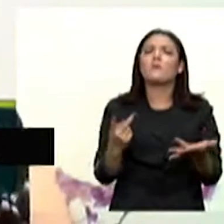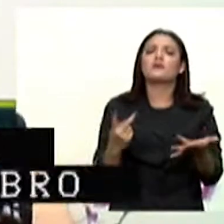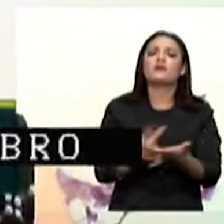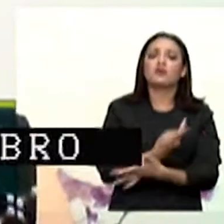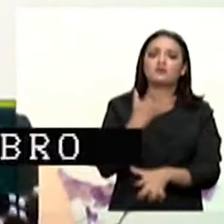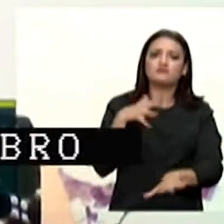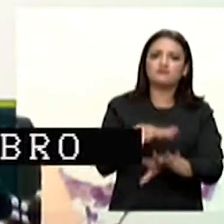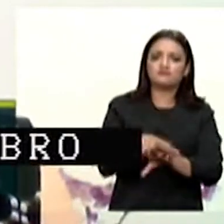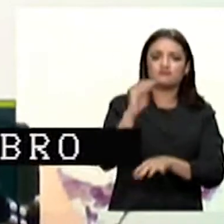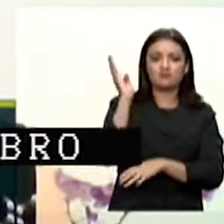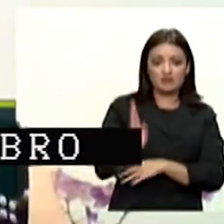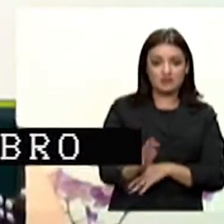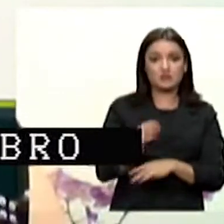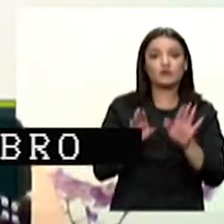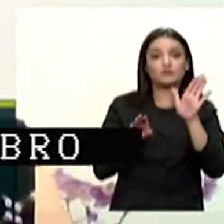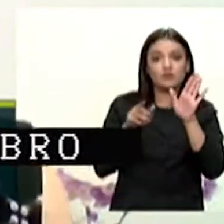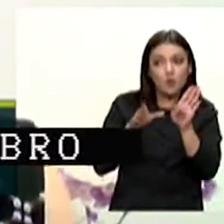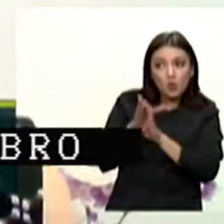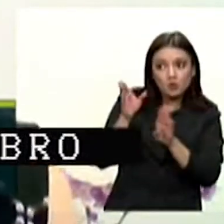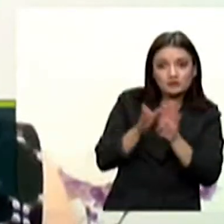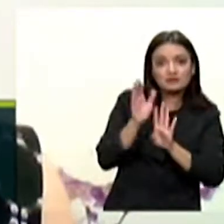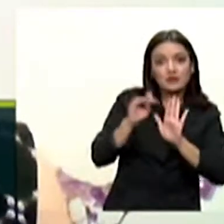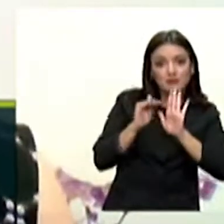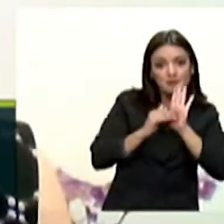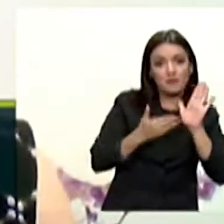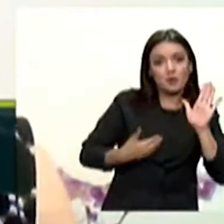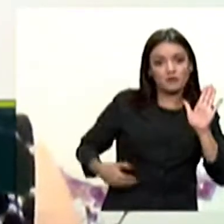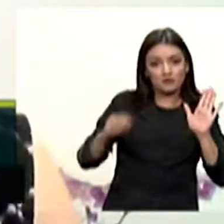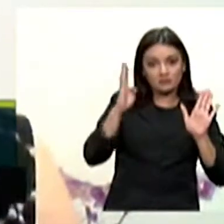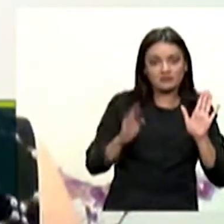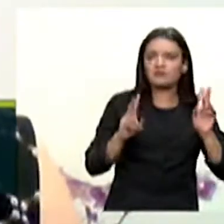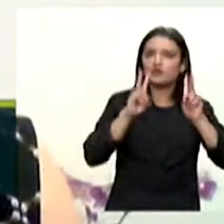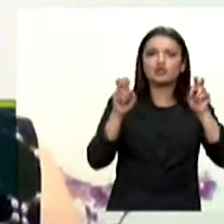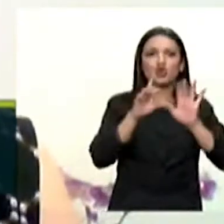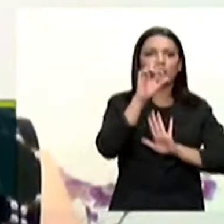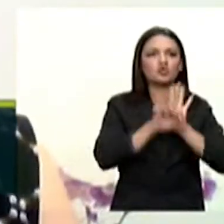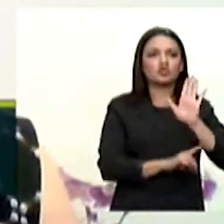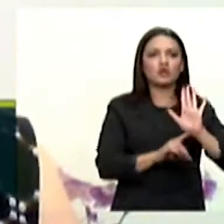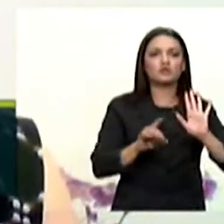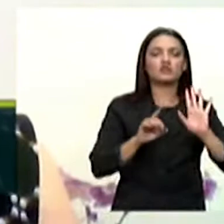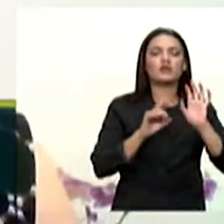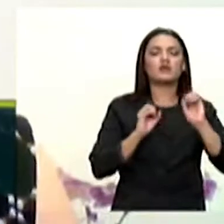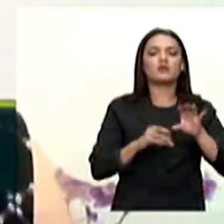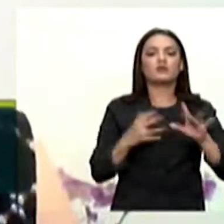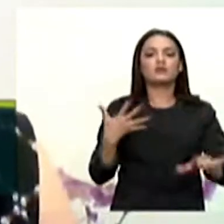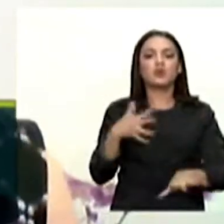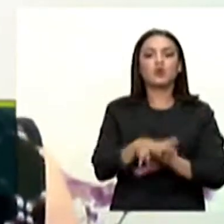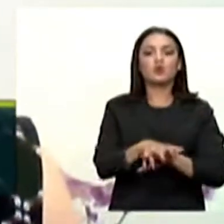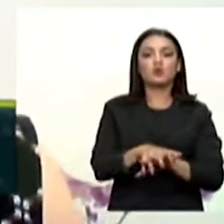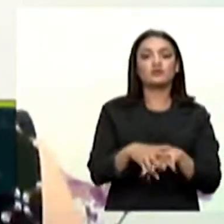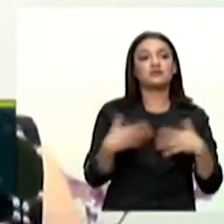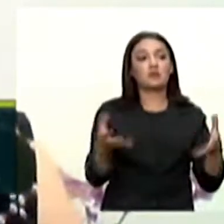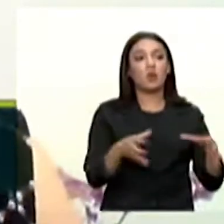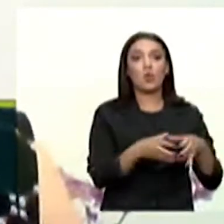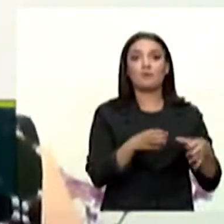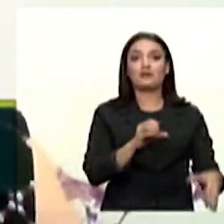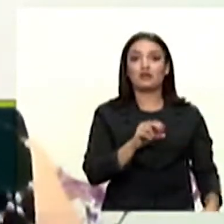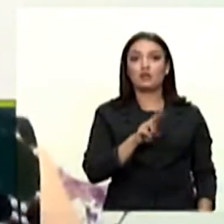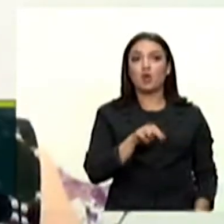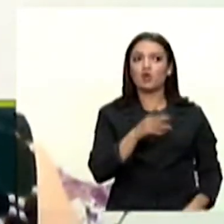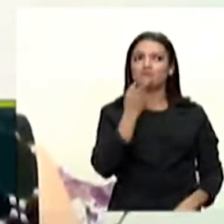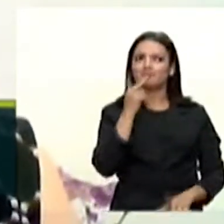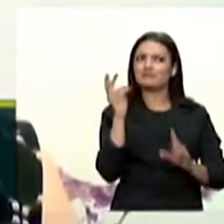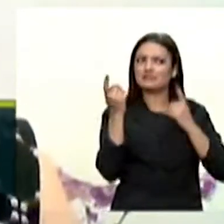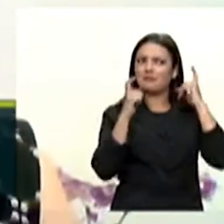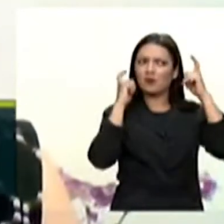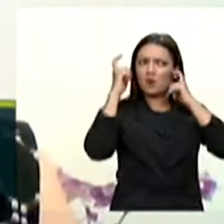com recomendações voltadas ao governo brasileiro. Em relação ao direito à educação inclusiva, o Comitê da ONU manifestou preocupação sobre a situação de